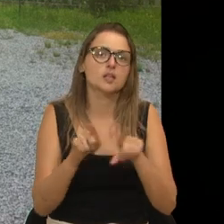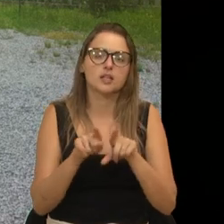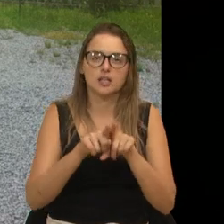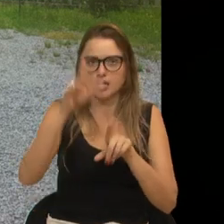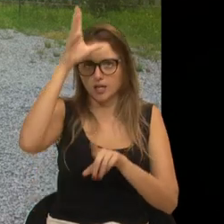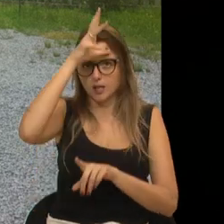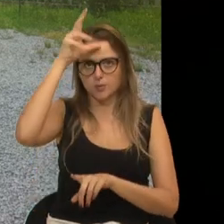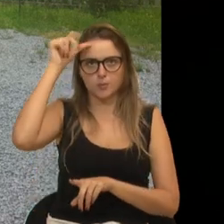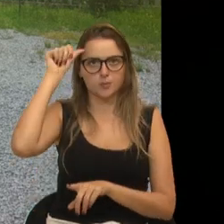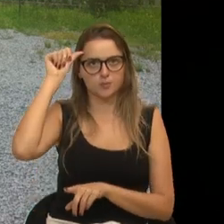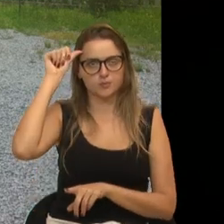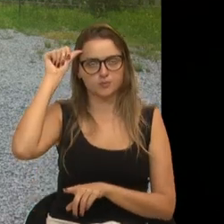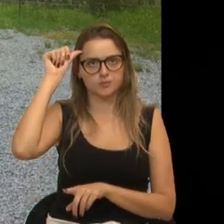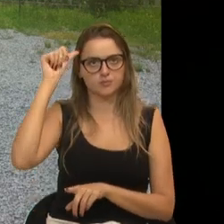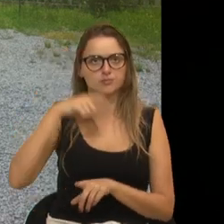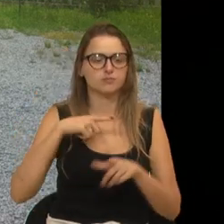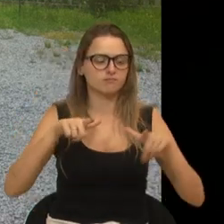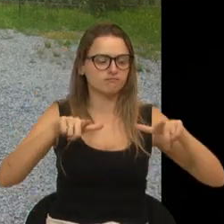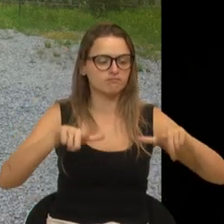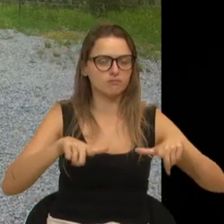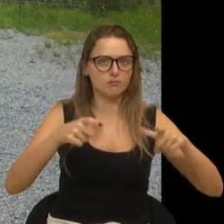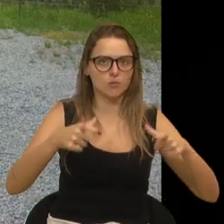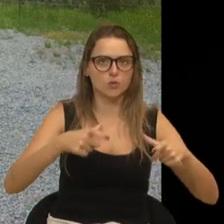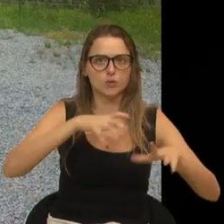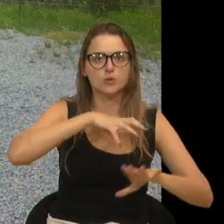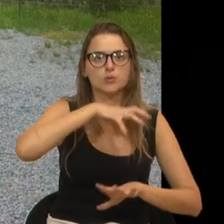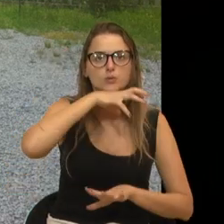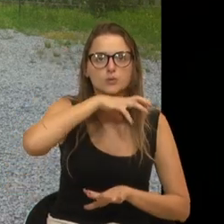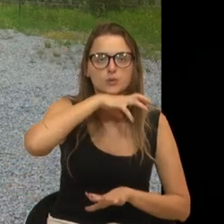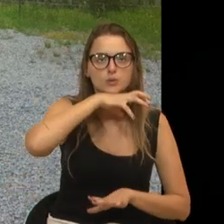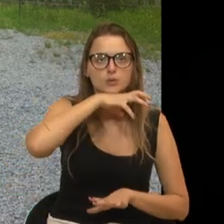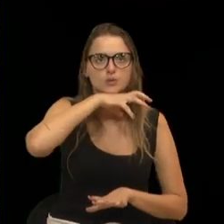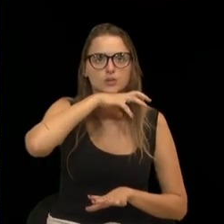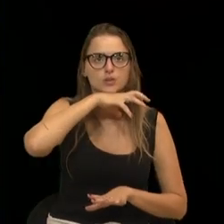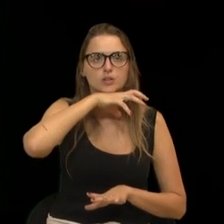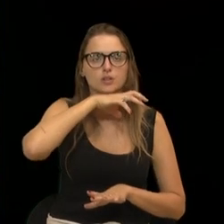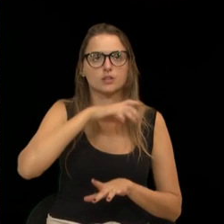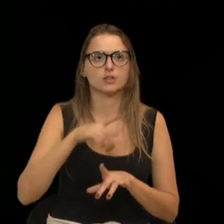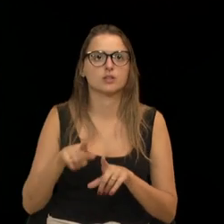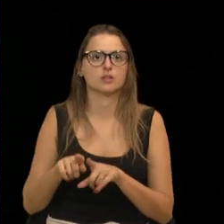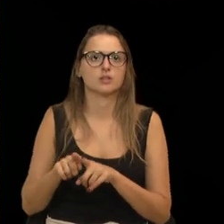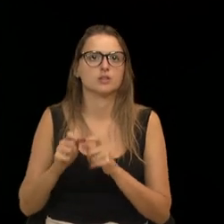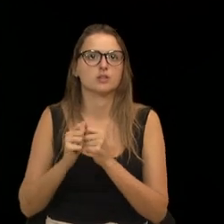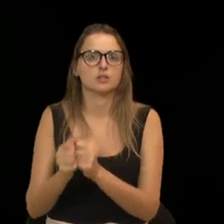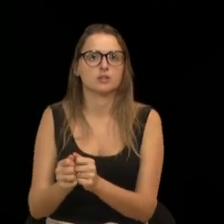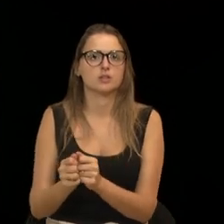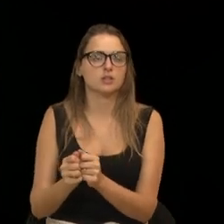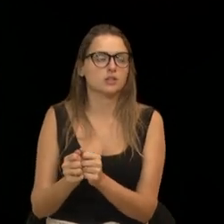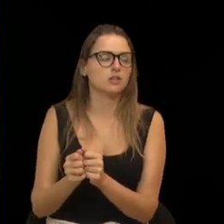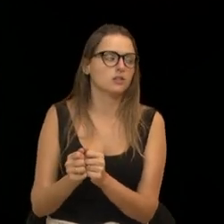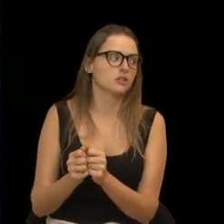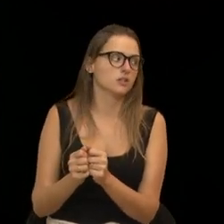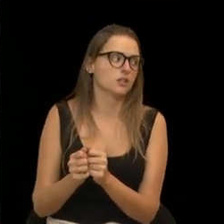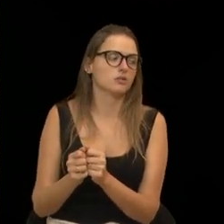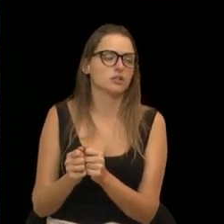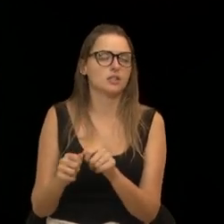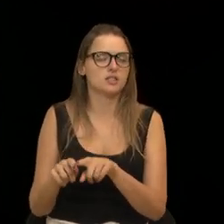um espaço físico com equipe técnica para suporte, com uma consultoria